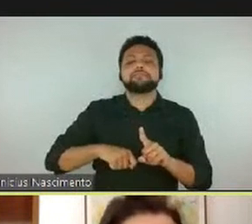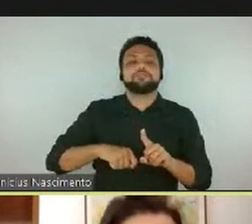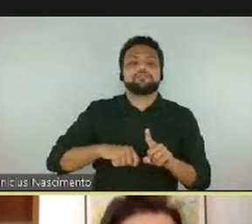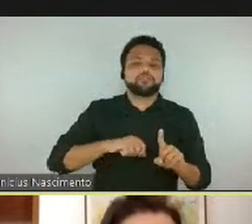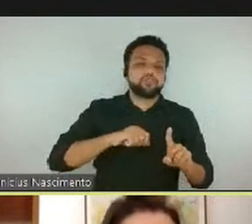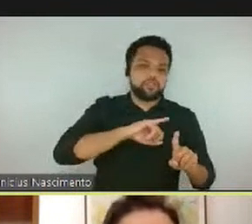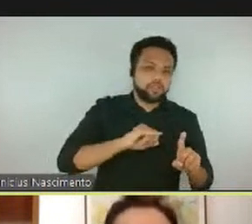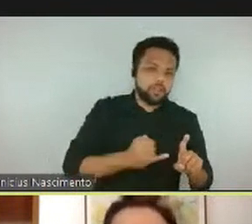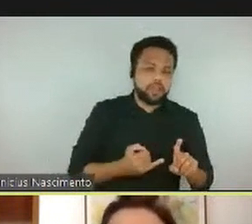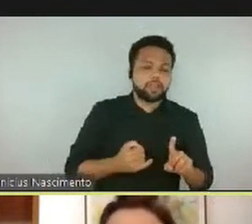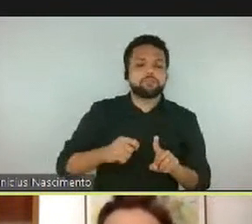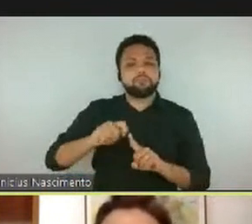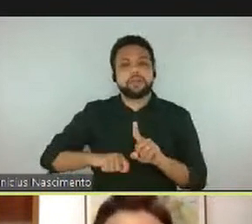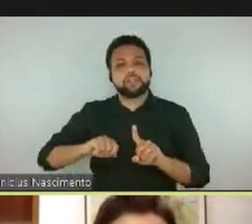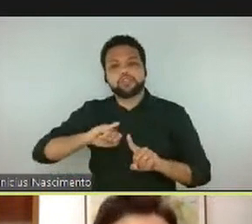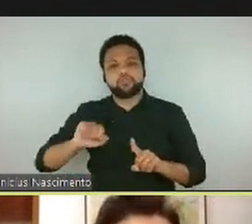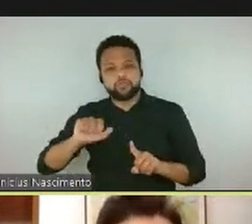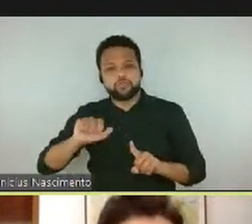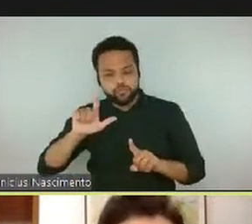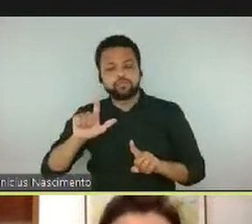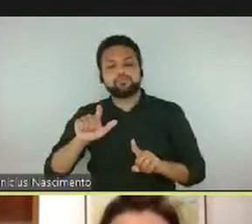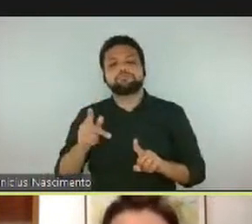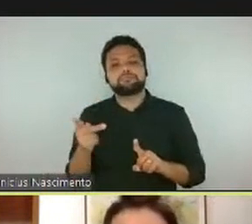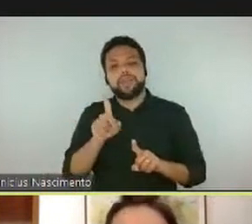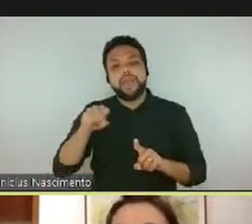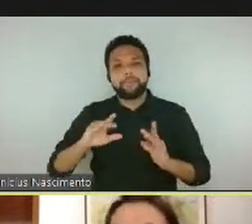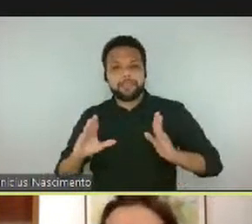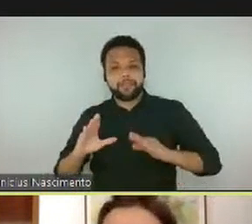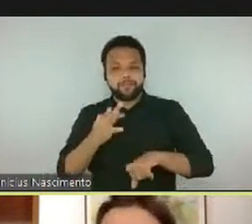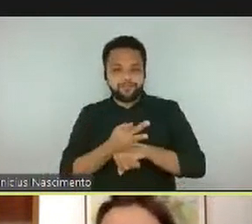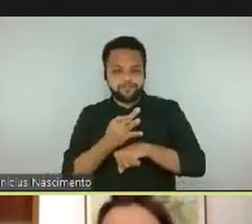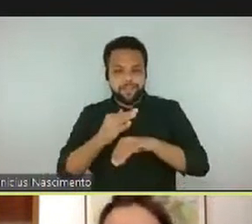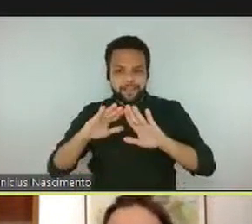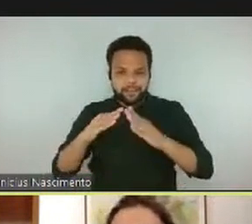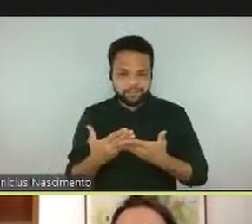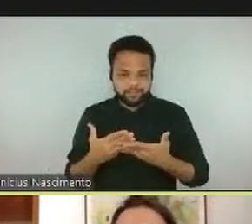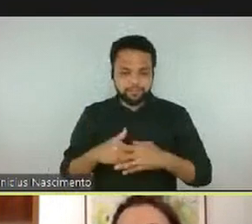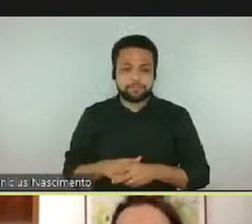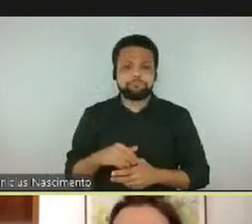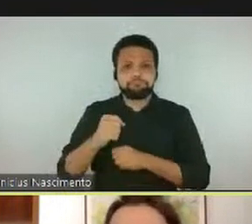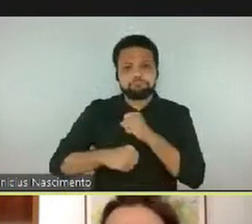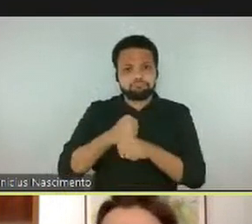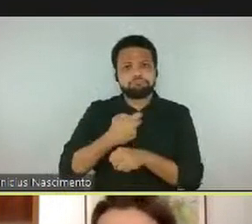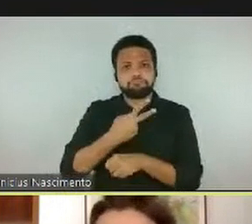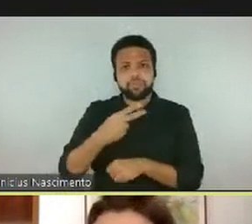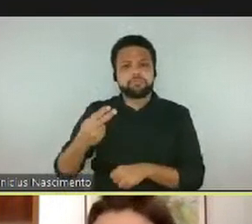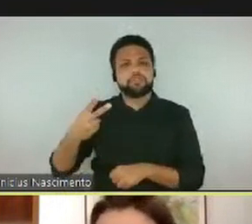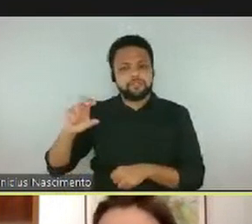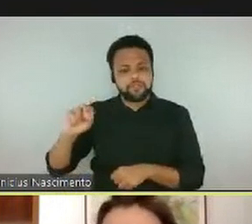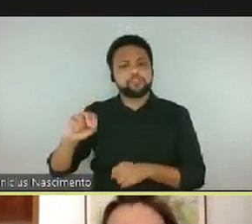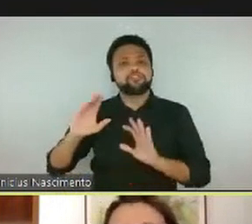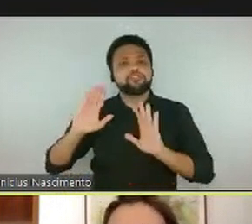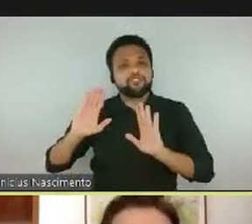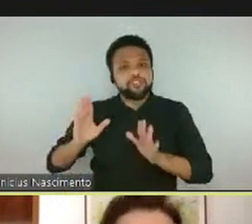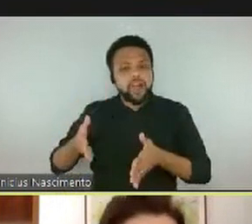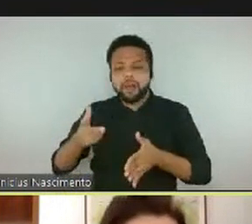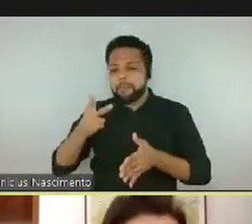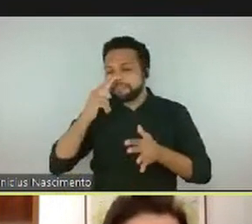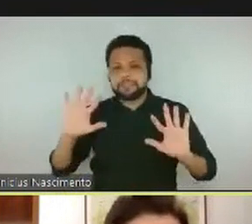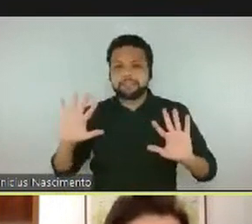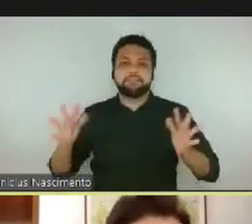completou dez anos em 2020 e no MAC o curso acontece desde 2013, foi a